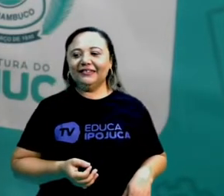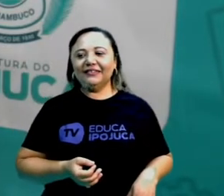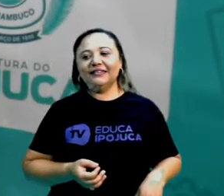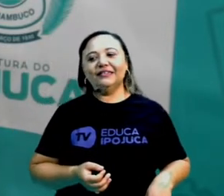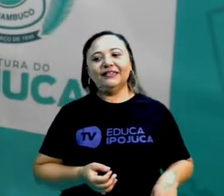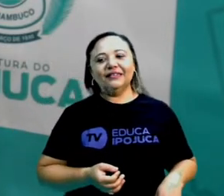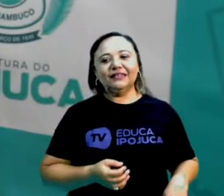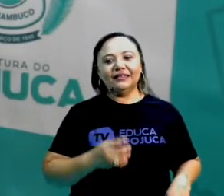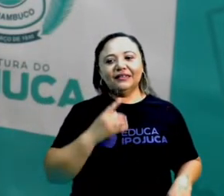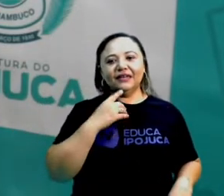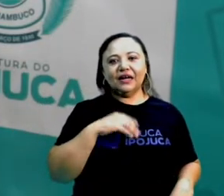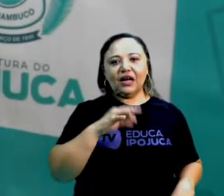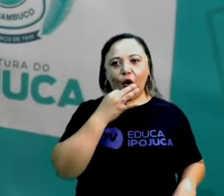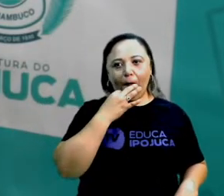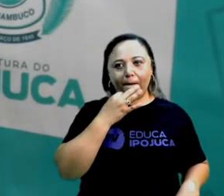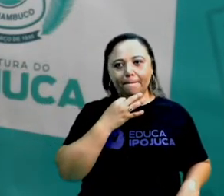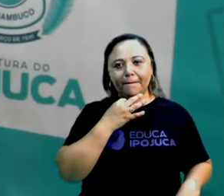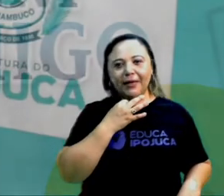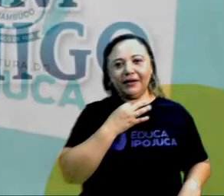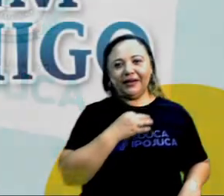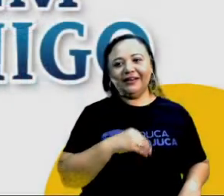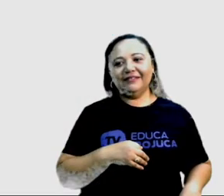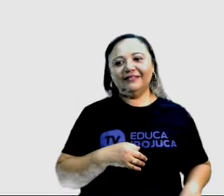a dia, que a gente dá a nossa opinião.